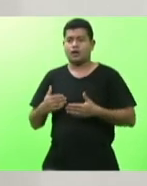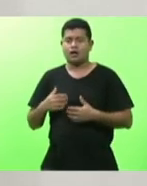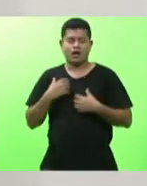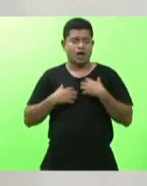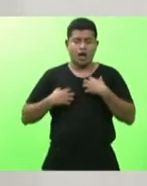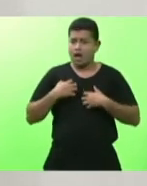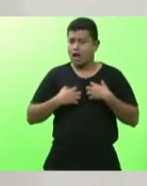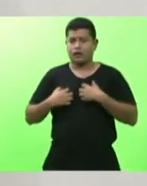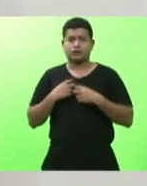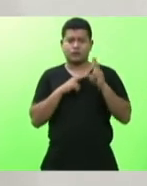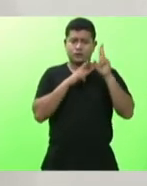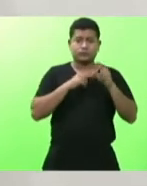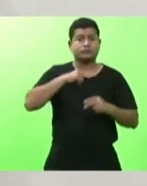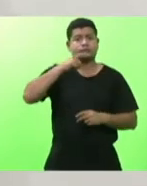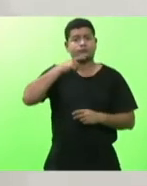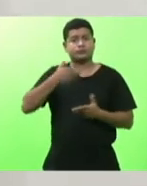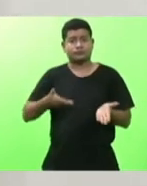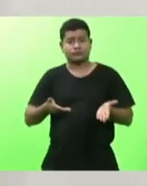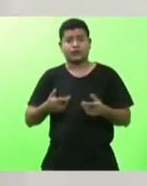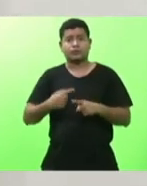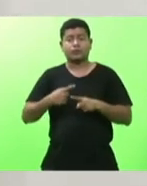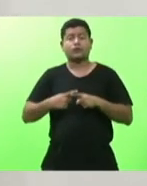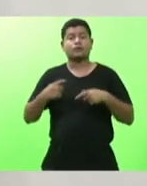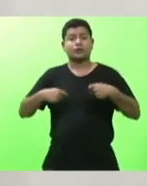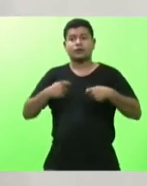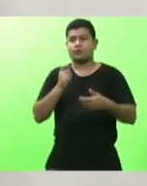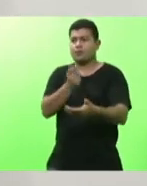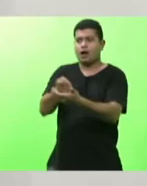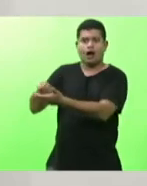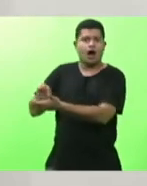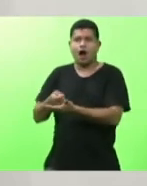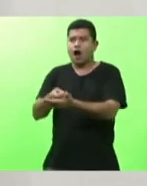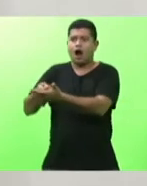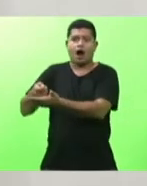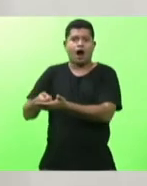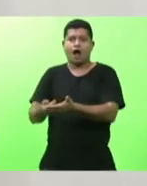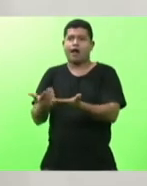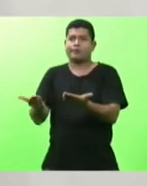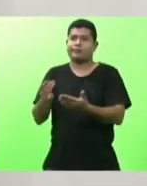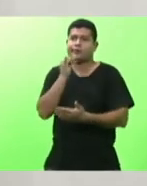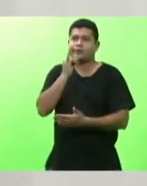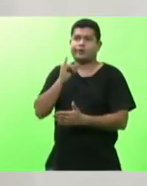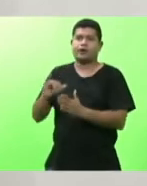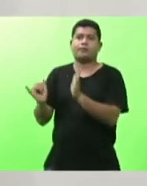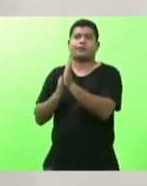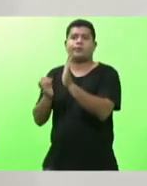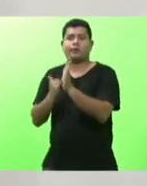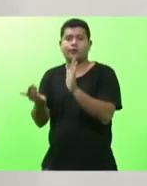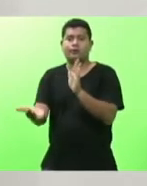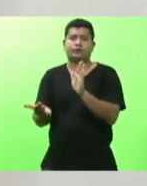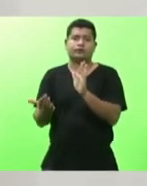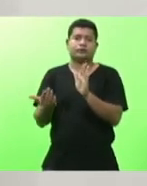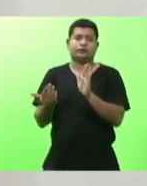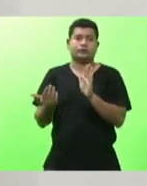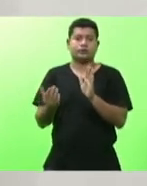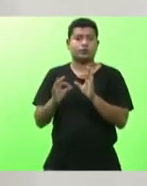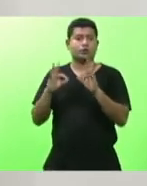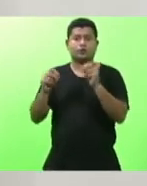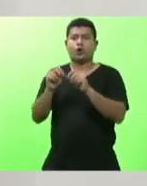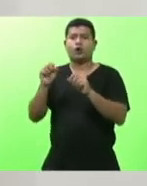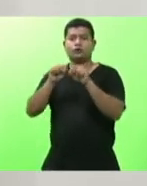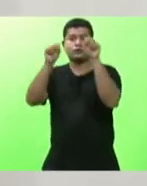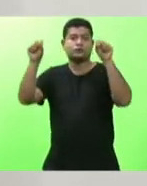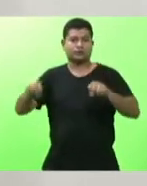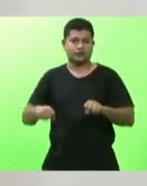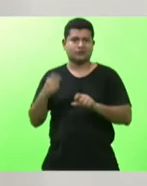descansar porque precisa pagar o governo precisa pagar todo esse sistema de logística pois bem